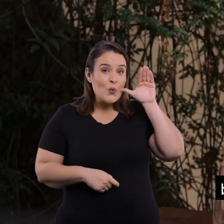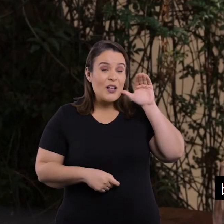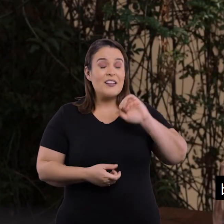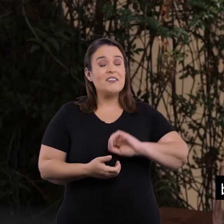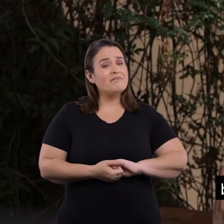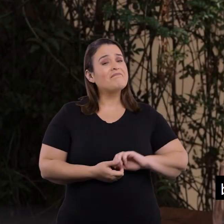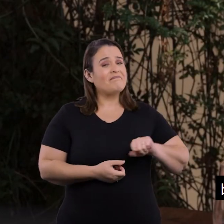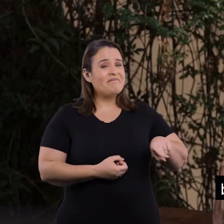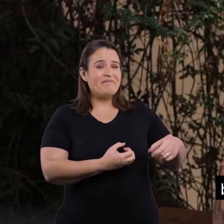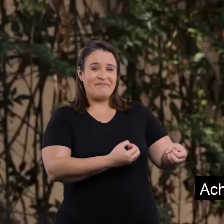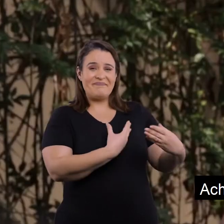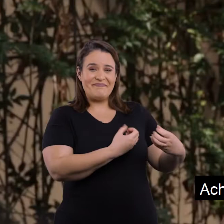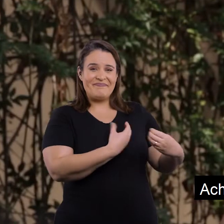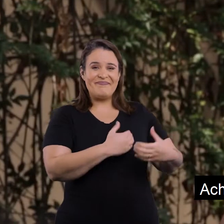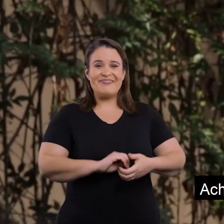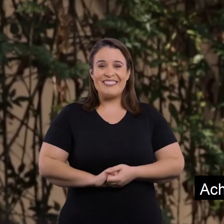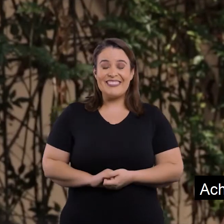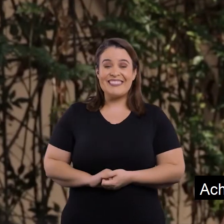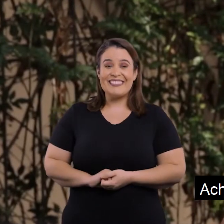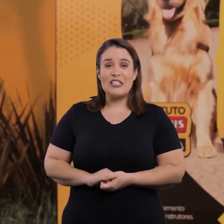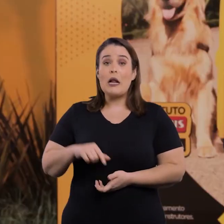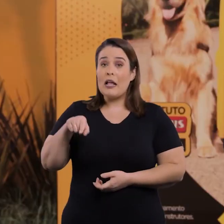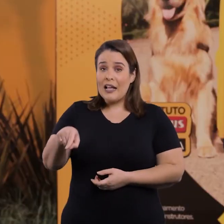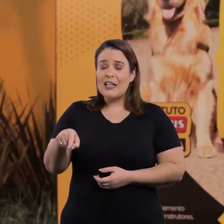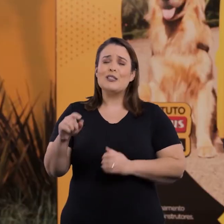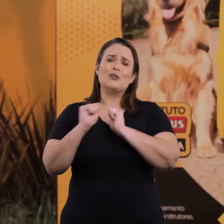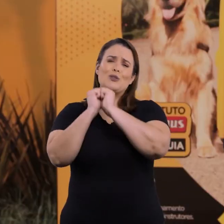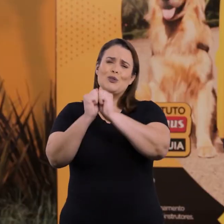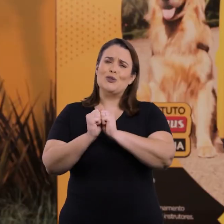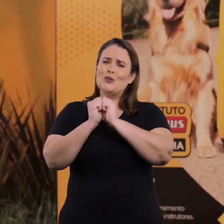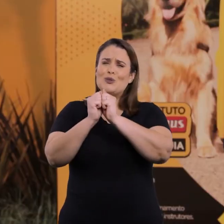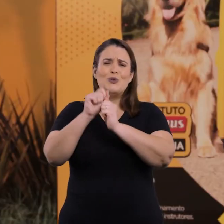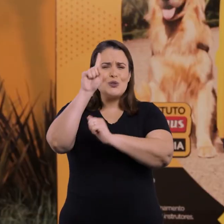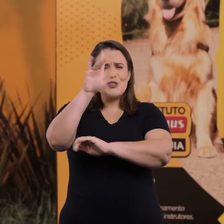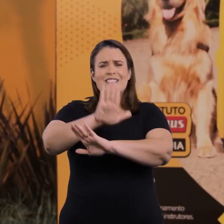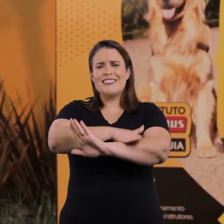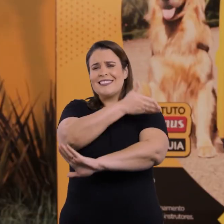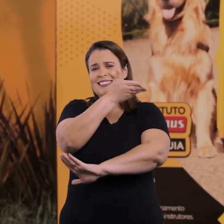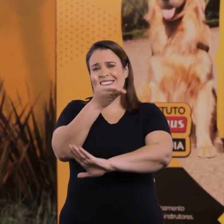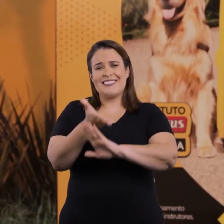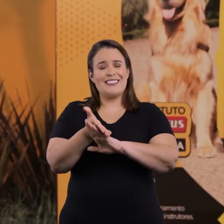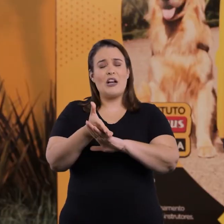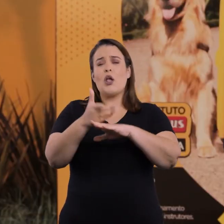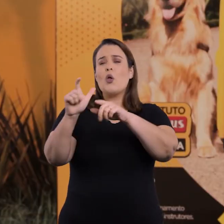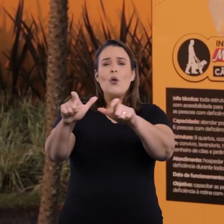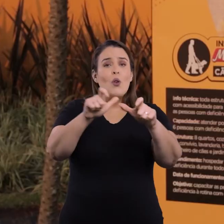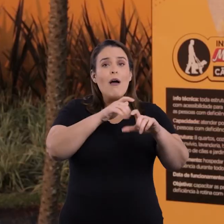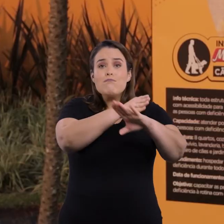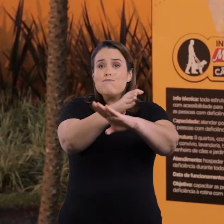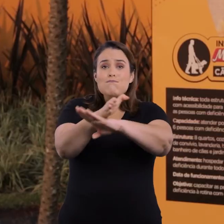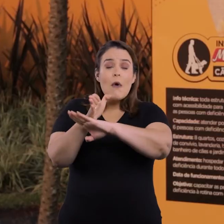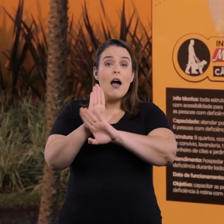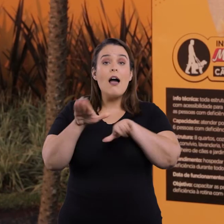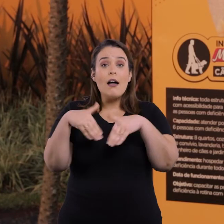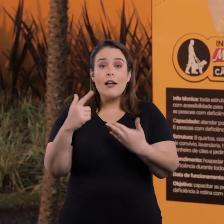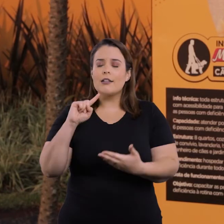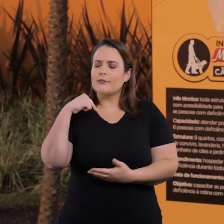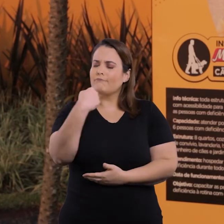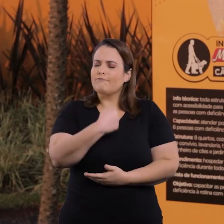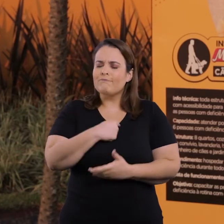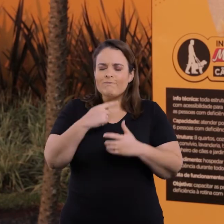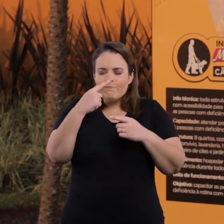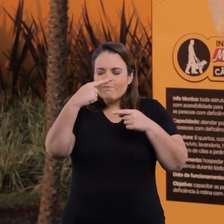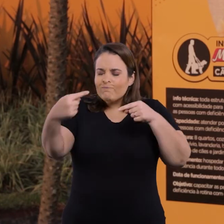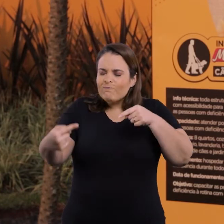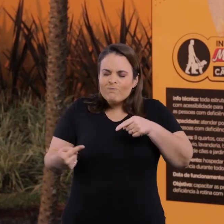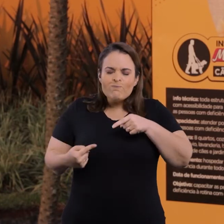independente, curiosa. Acho que ela me ensinou muita coisa. A Baduska está comigo 24 horas por dia, em todo lugar. Então,